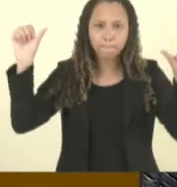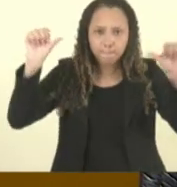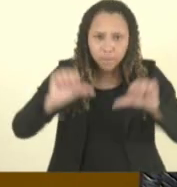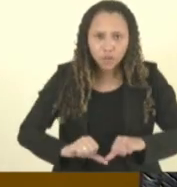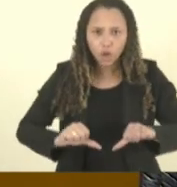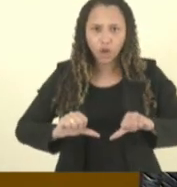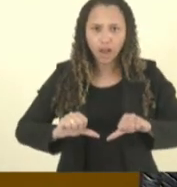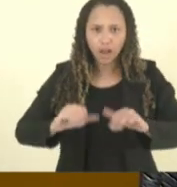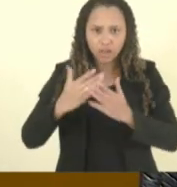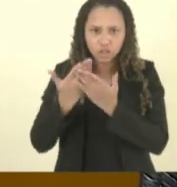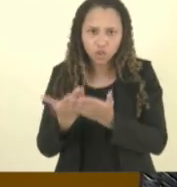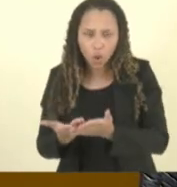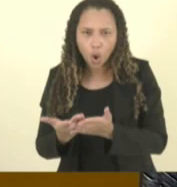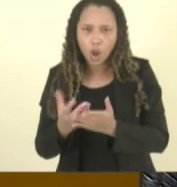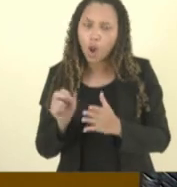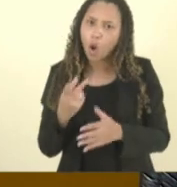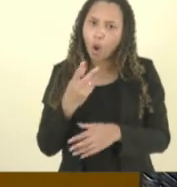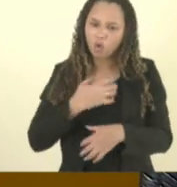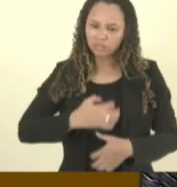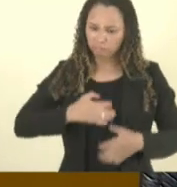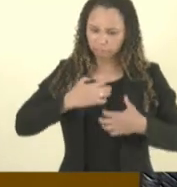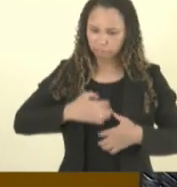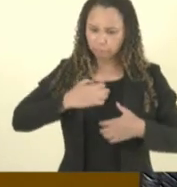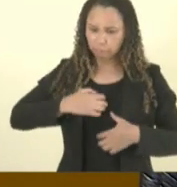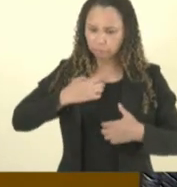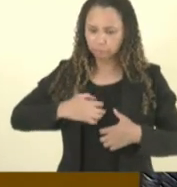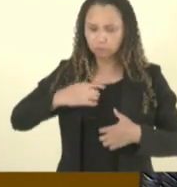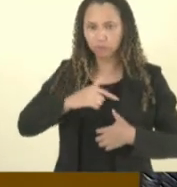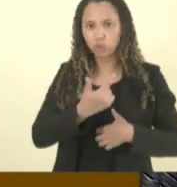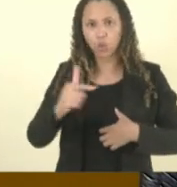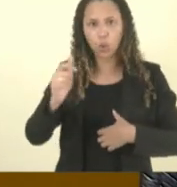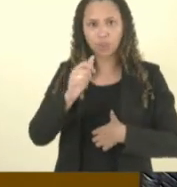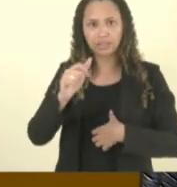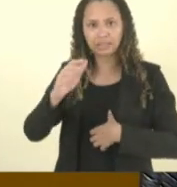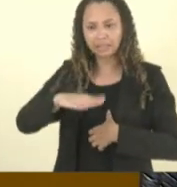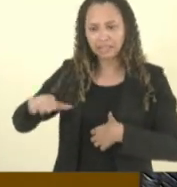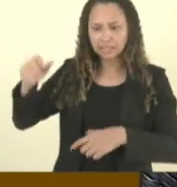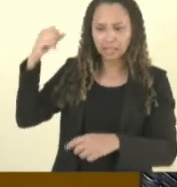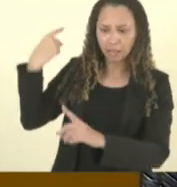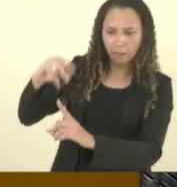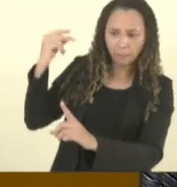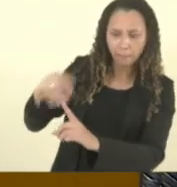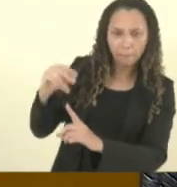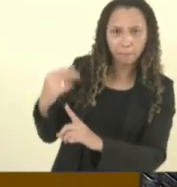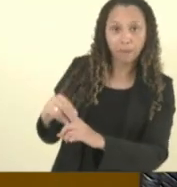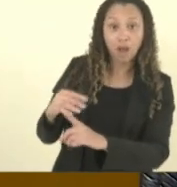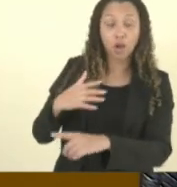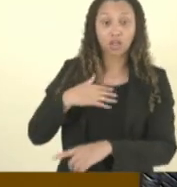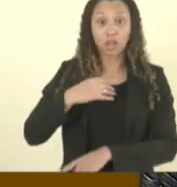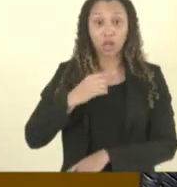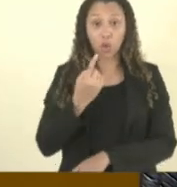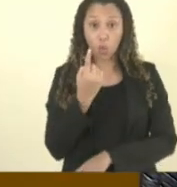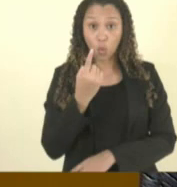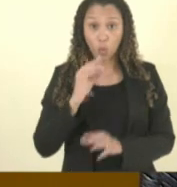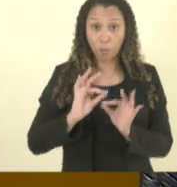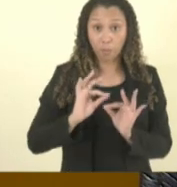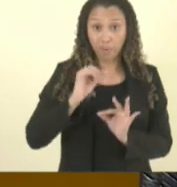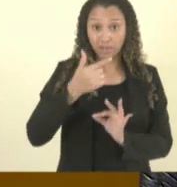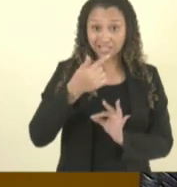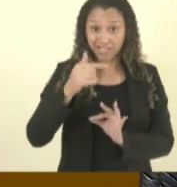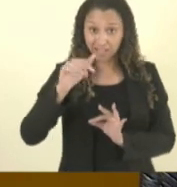agredir uma criança ou alguma criança agredir ele porque ele tem 1,78m ele é maior do que eu